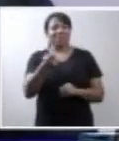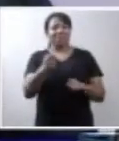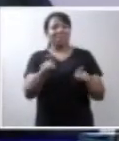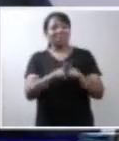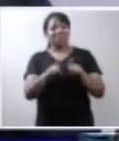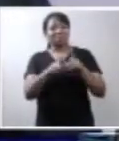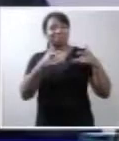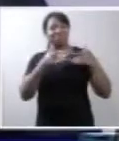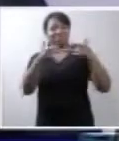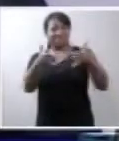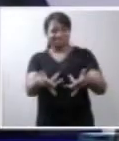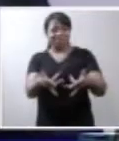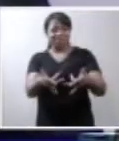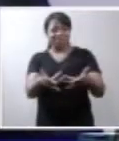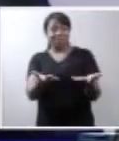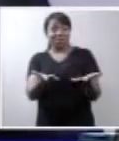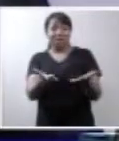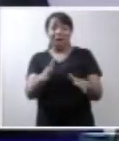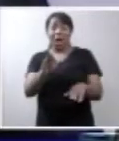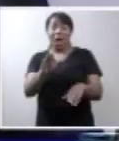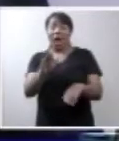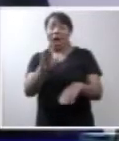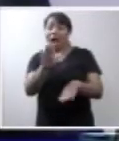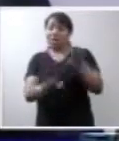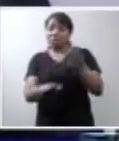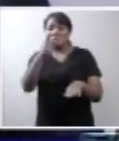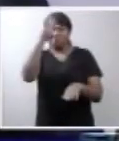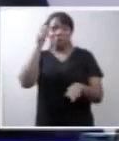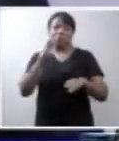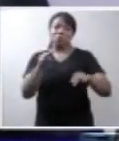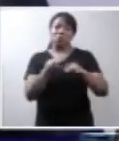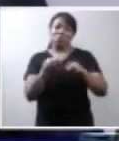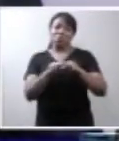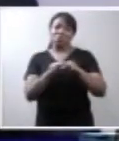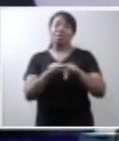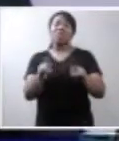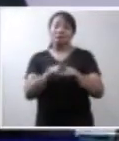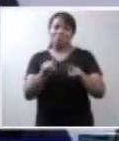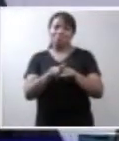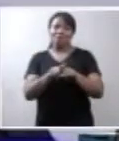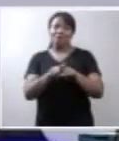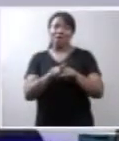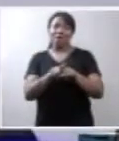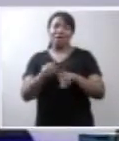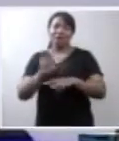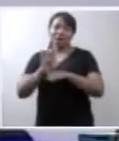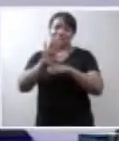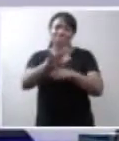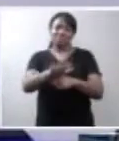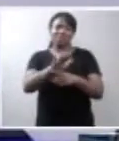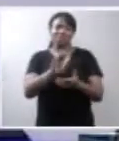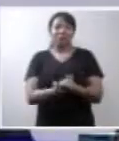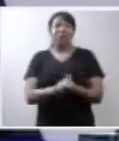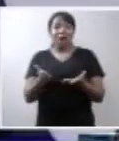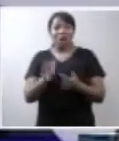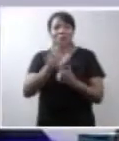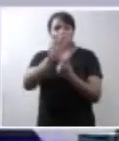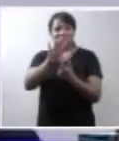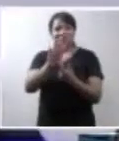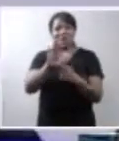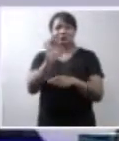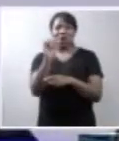um predicado que está um pouco em desuso, que é a solidariedade. Vamos ao filme.